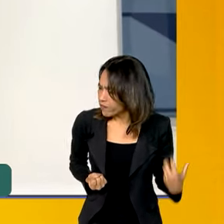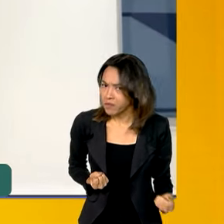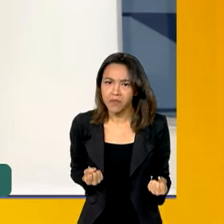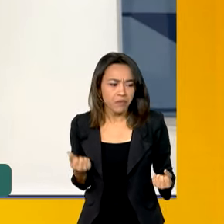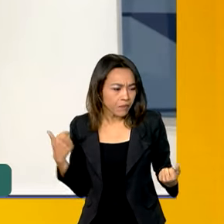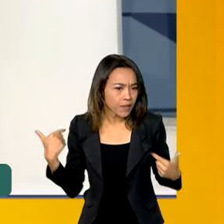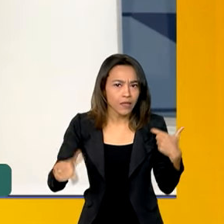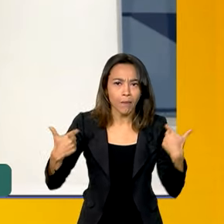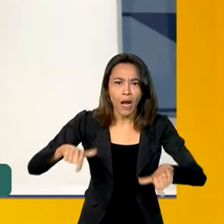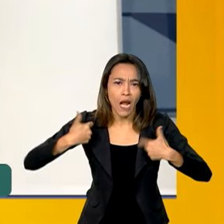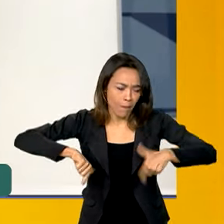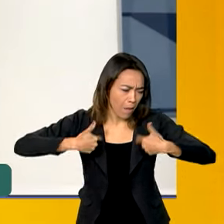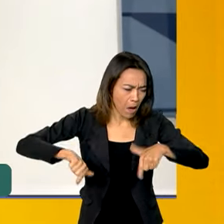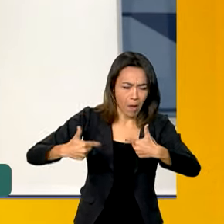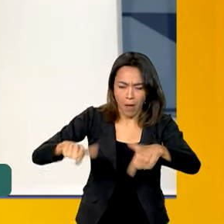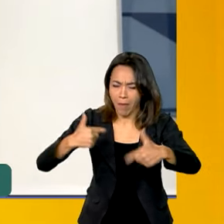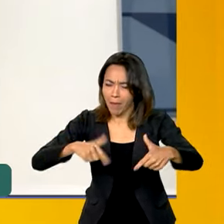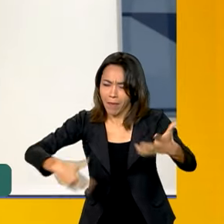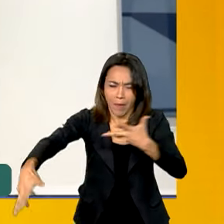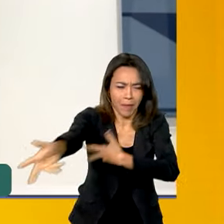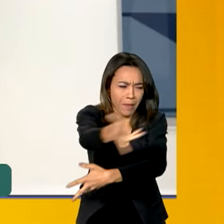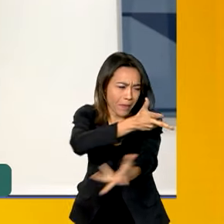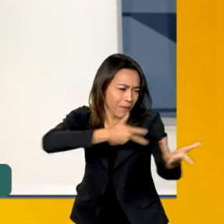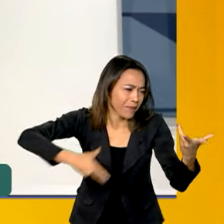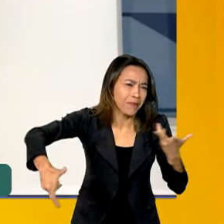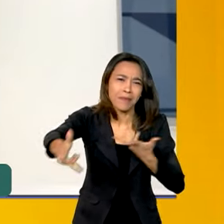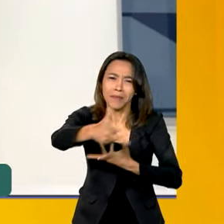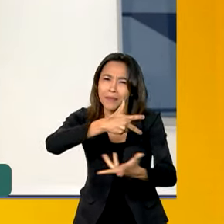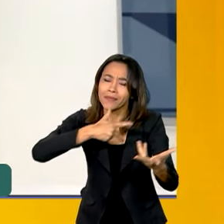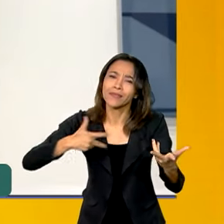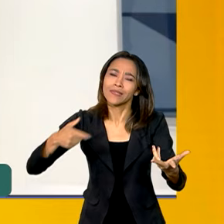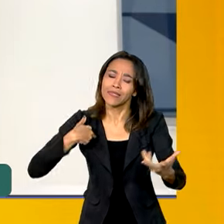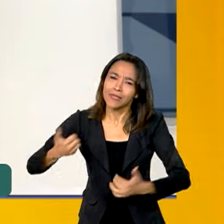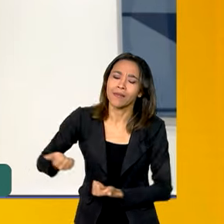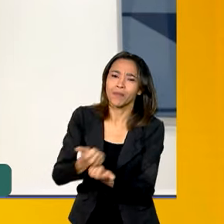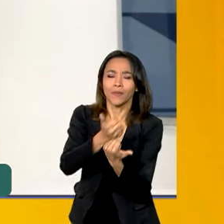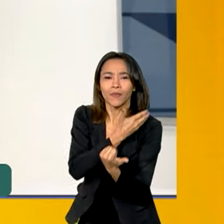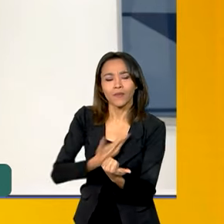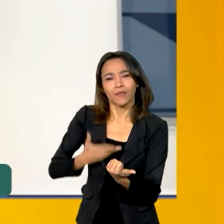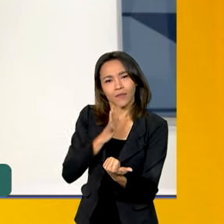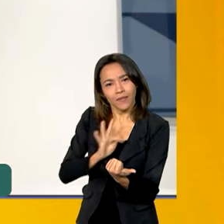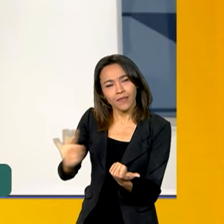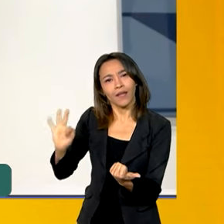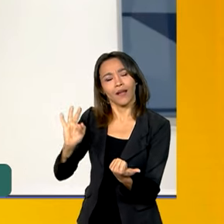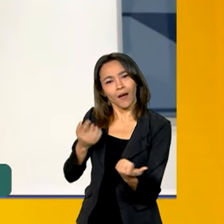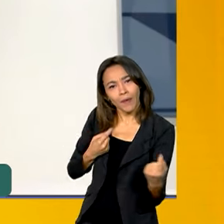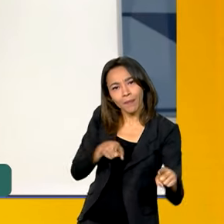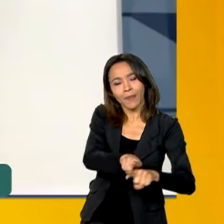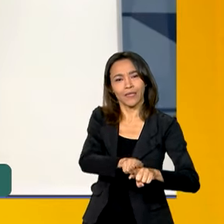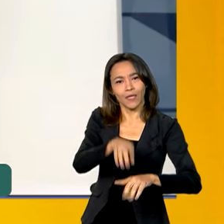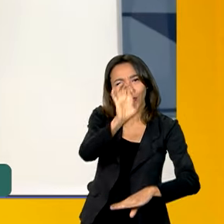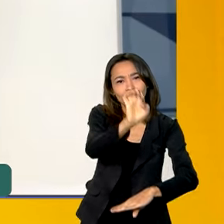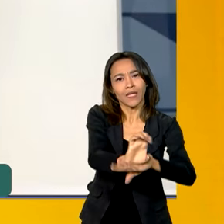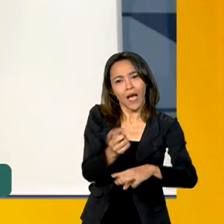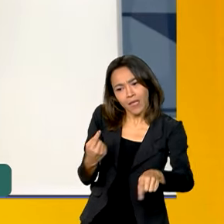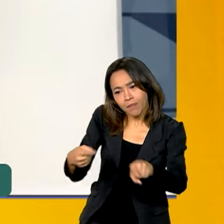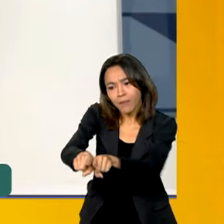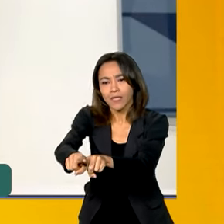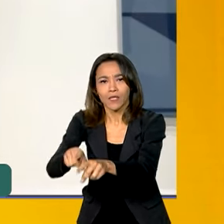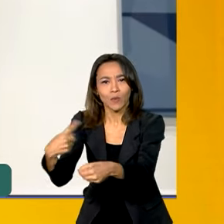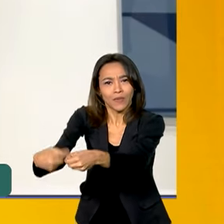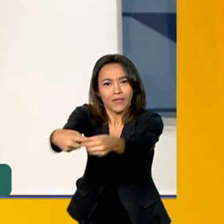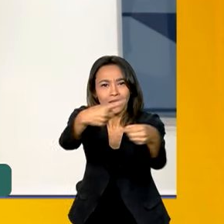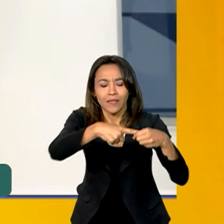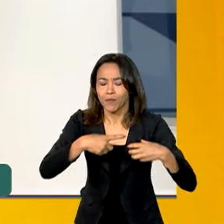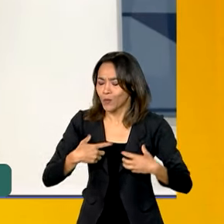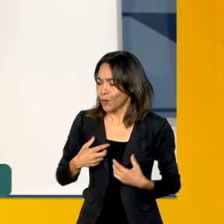a toda essa rede também composta pelo governo federal, com sinergia com o governo do estado, com as prefeituras, com os municípios.